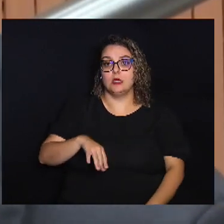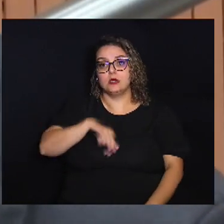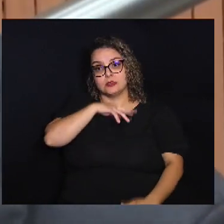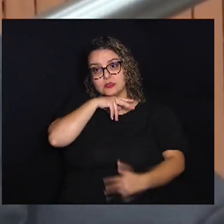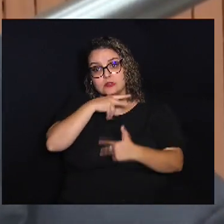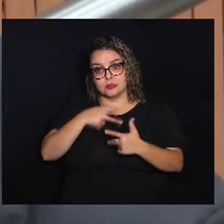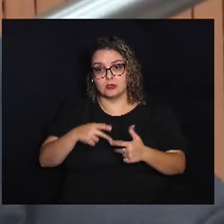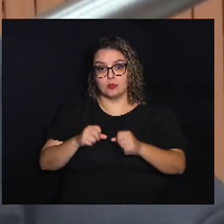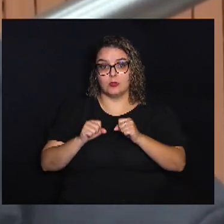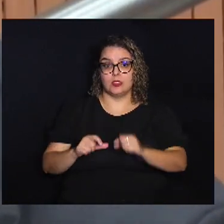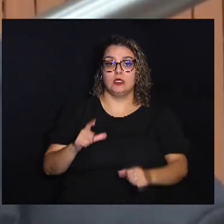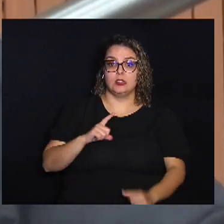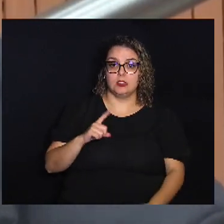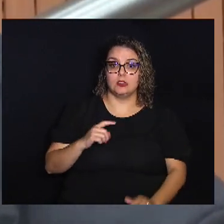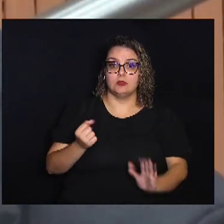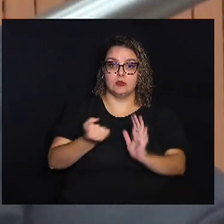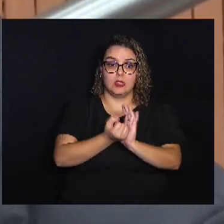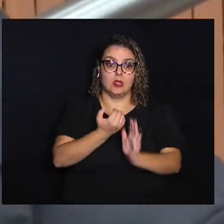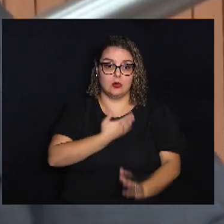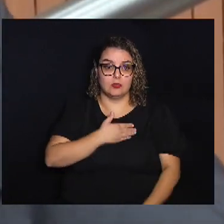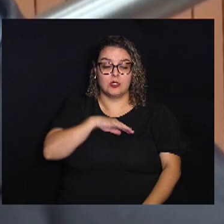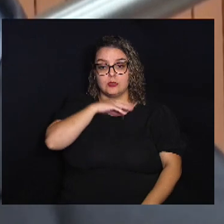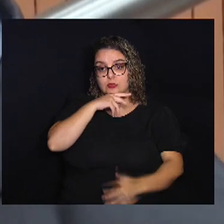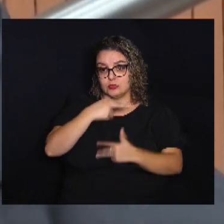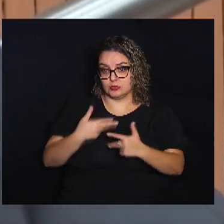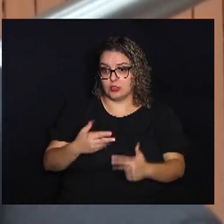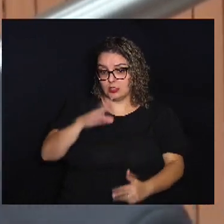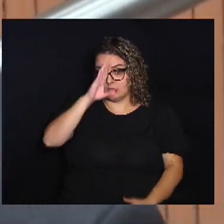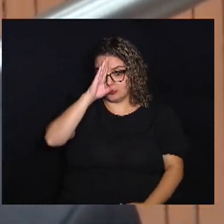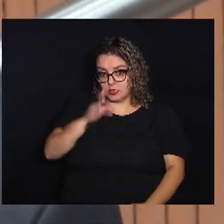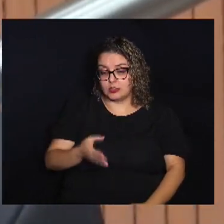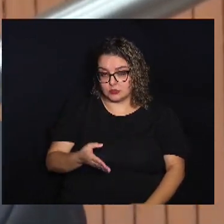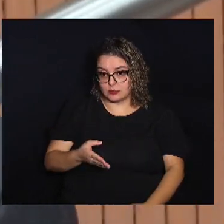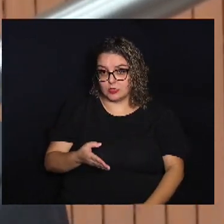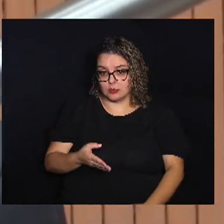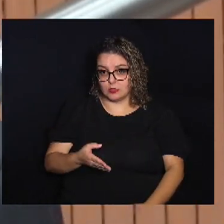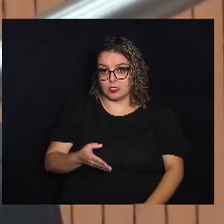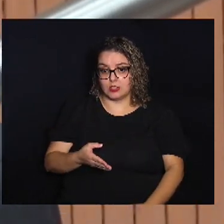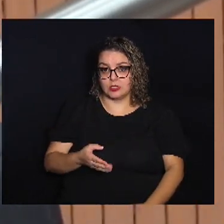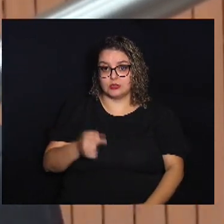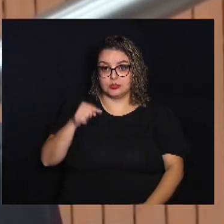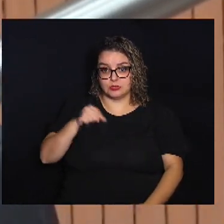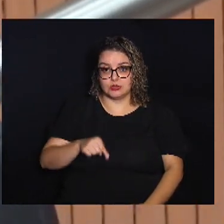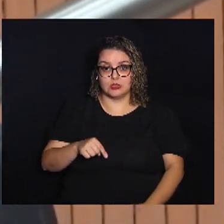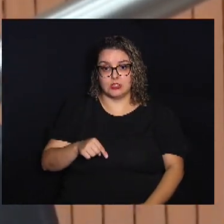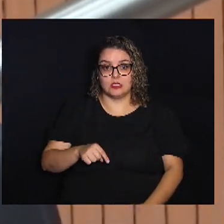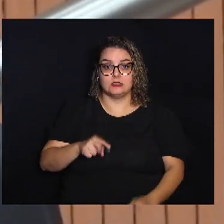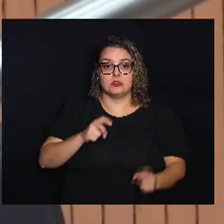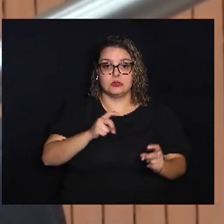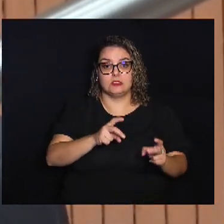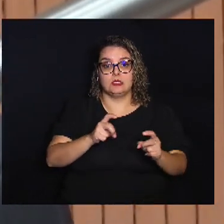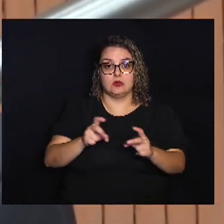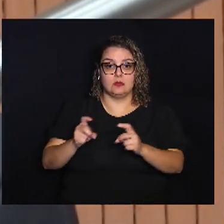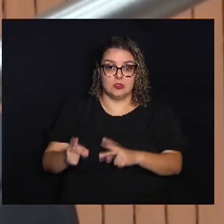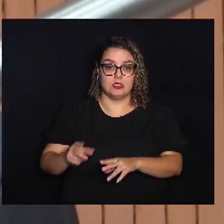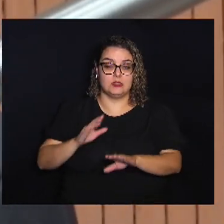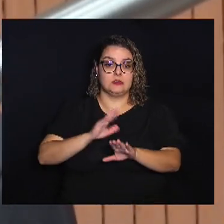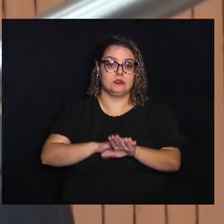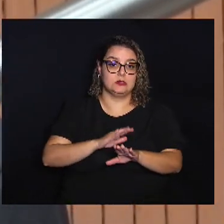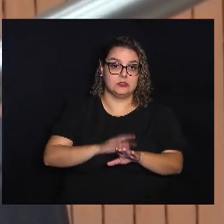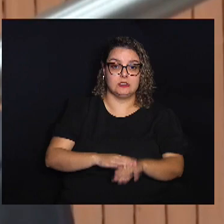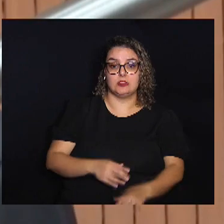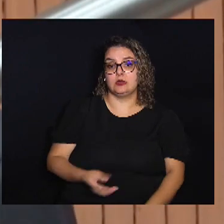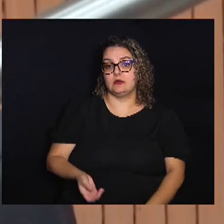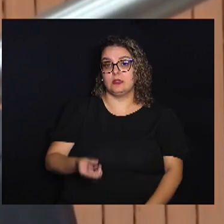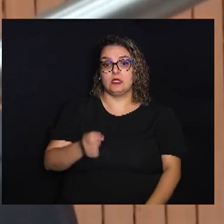Ter esse Selo amigo Dos animais Principalmente Essas Que vendem A ação Essas Que